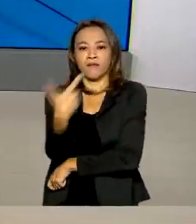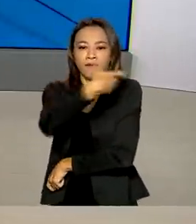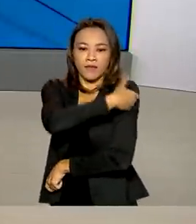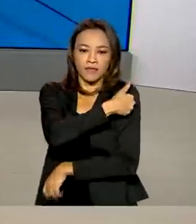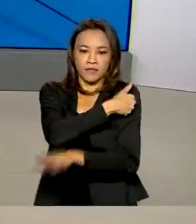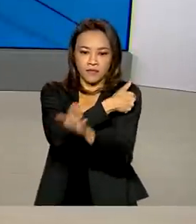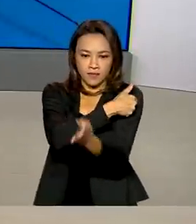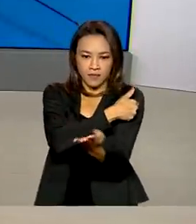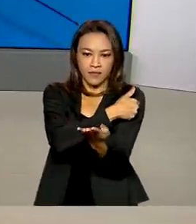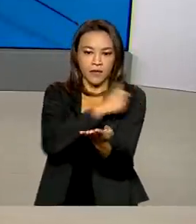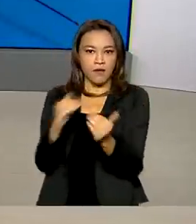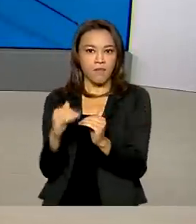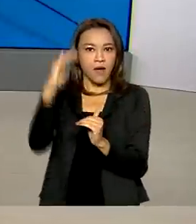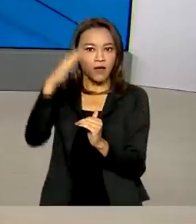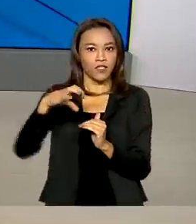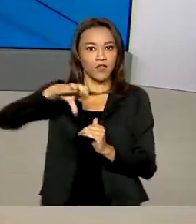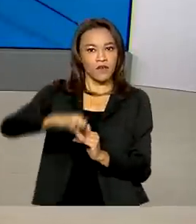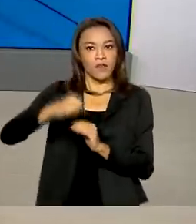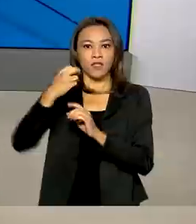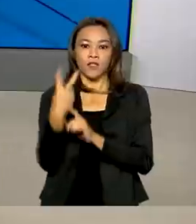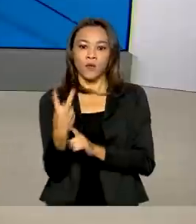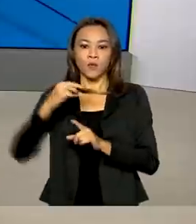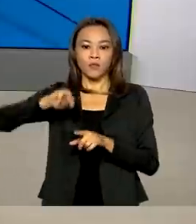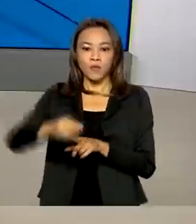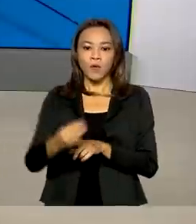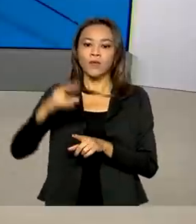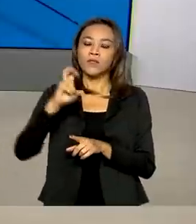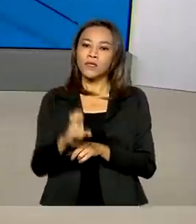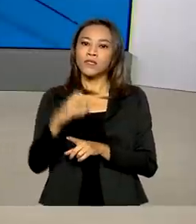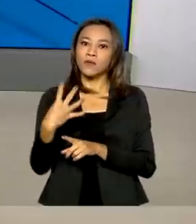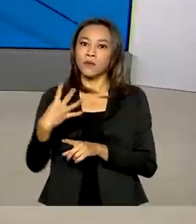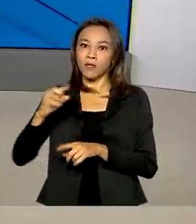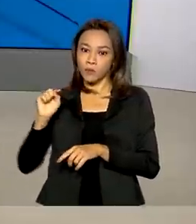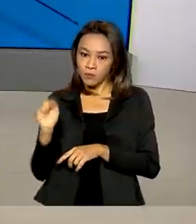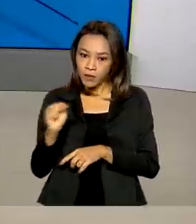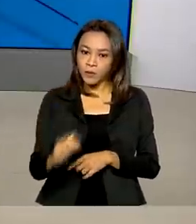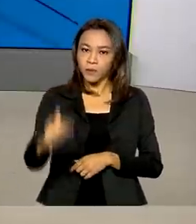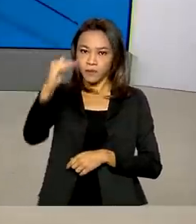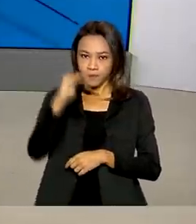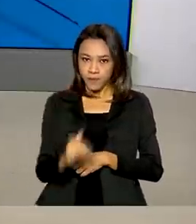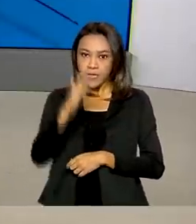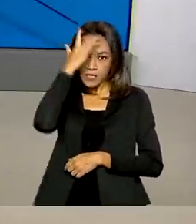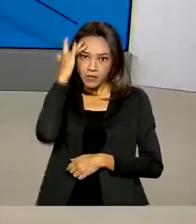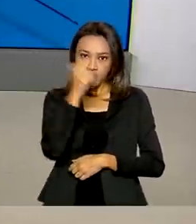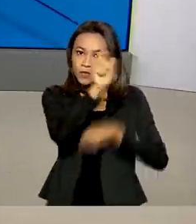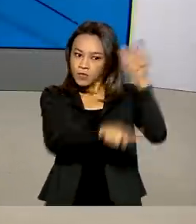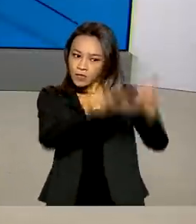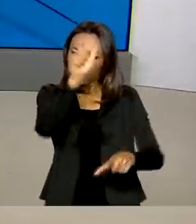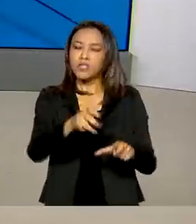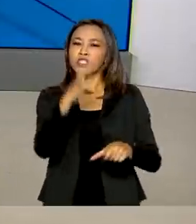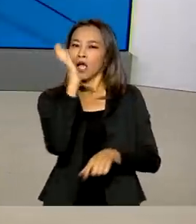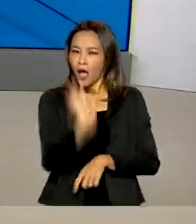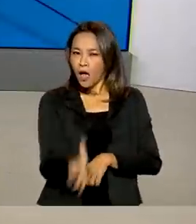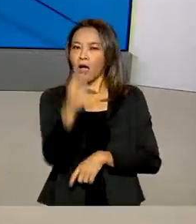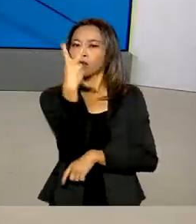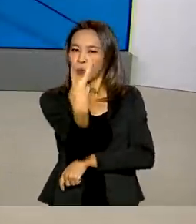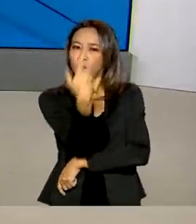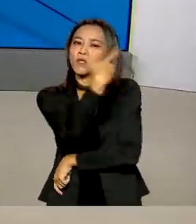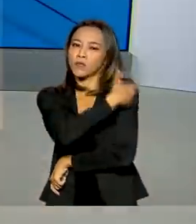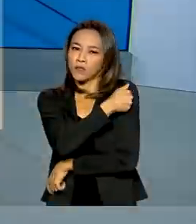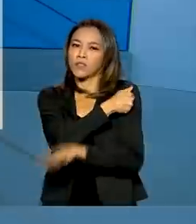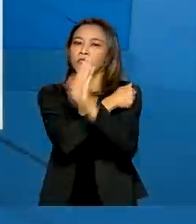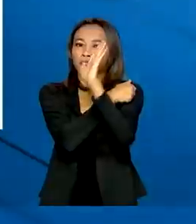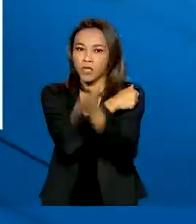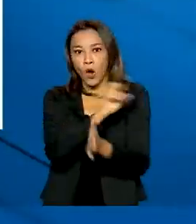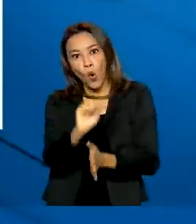vacina ultrapassam 92 milhões 544 mil. E as pessoas que tomaram as duas doses da vacina ou